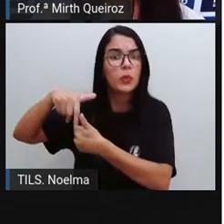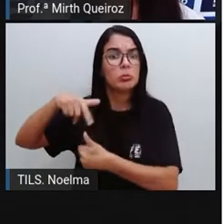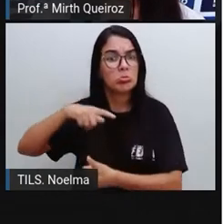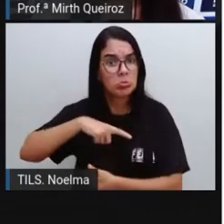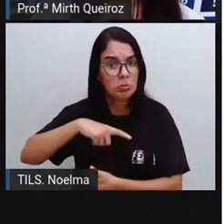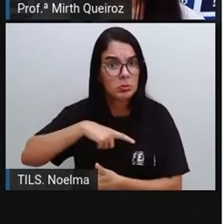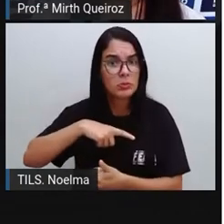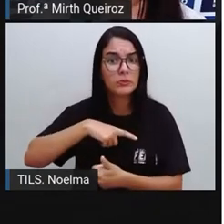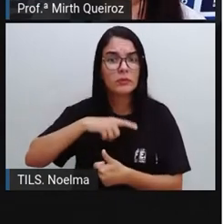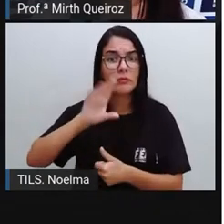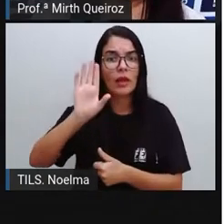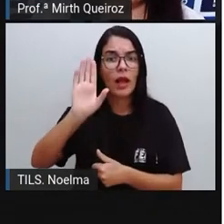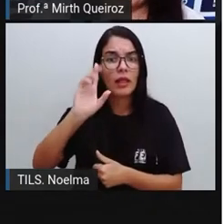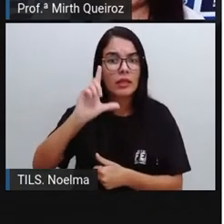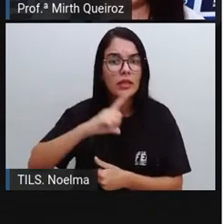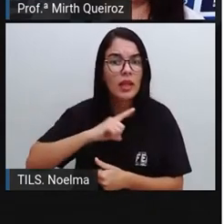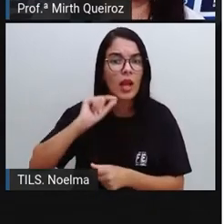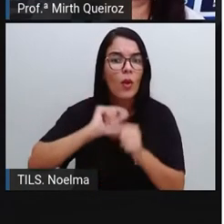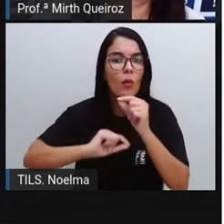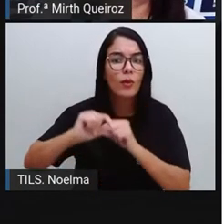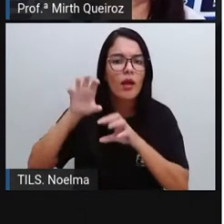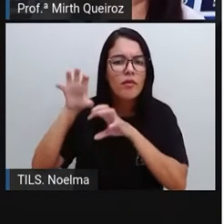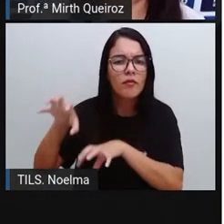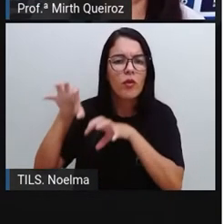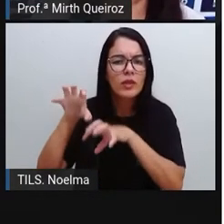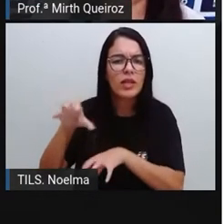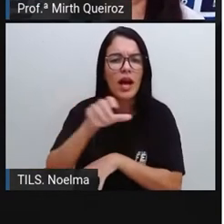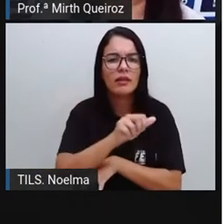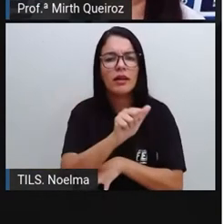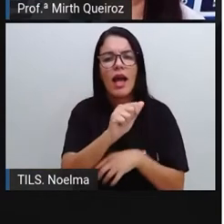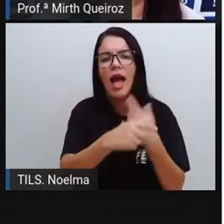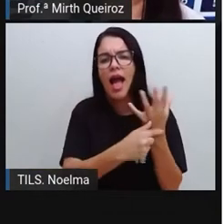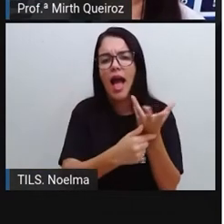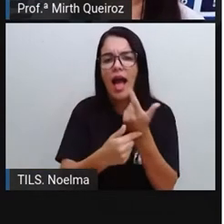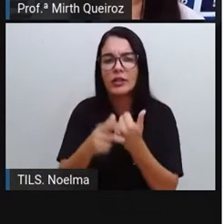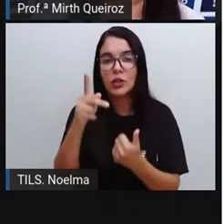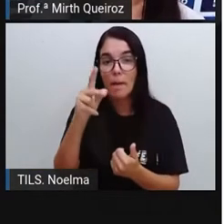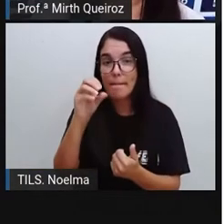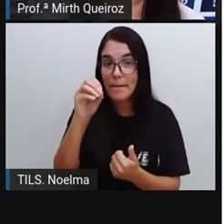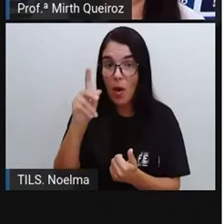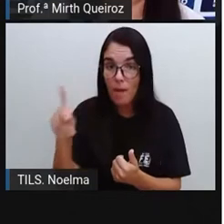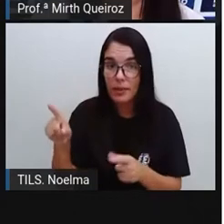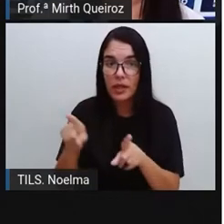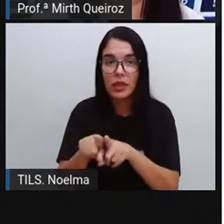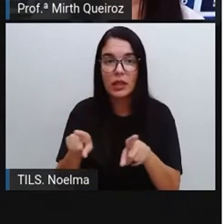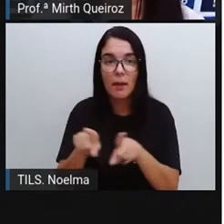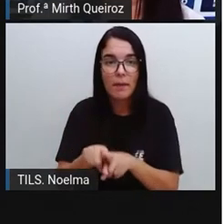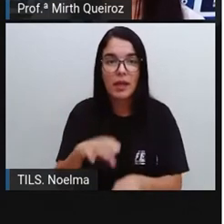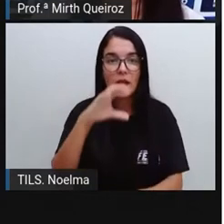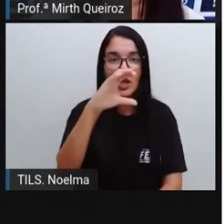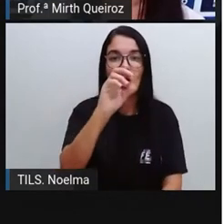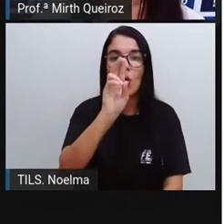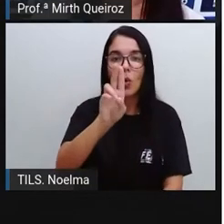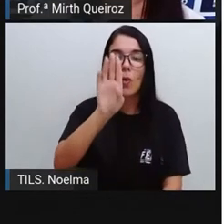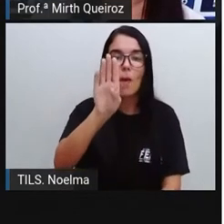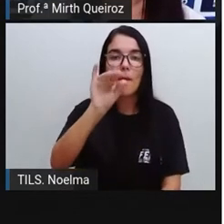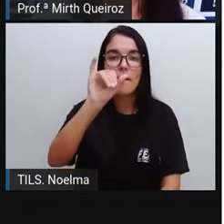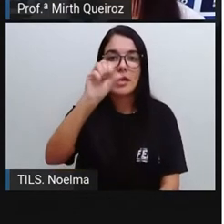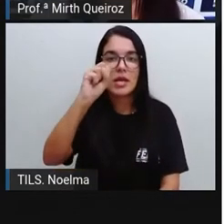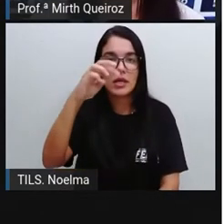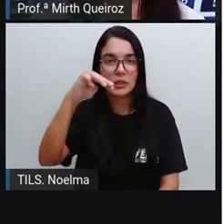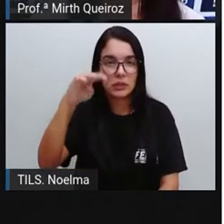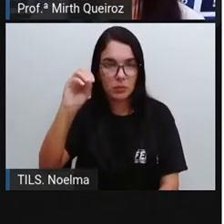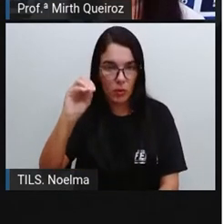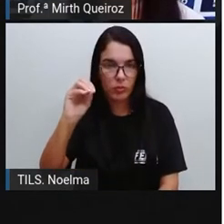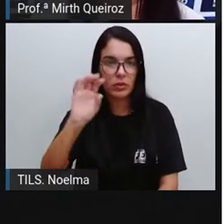movimento cubista e pela arte pop. Aí, do cubismo, a gente vai perceber a deformação da anatomia humana